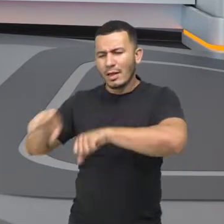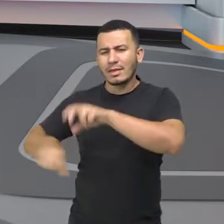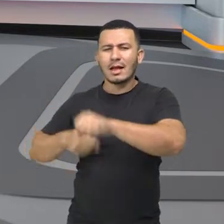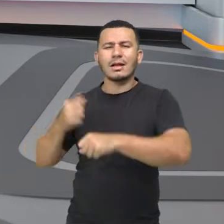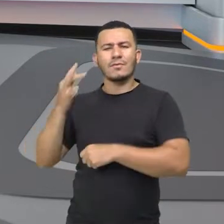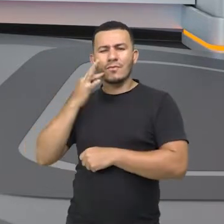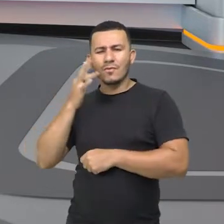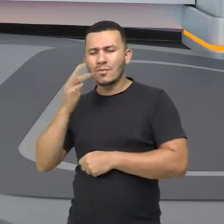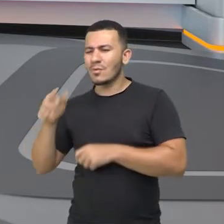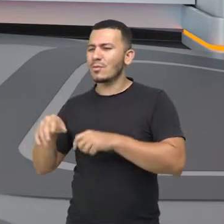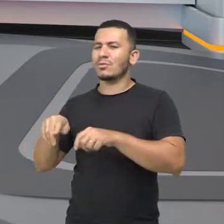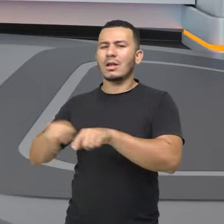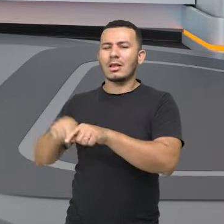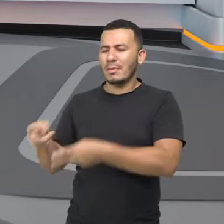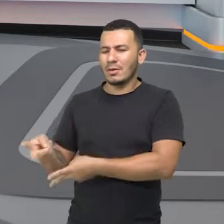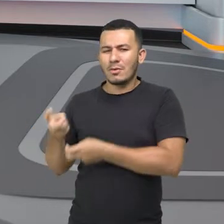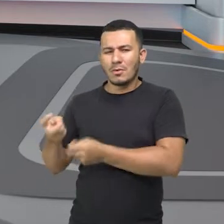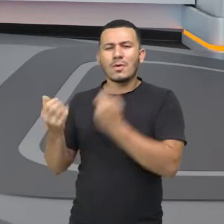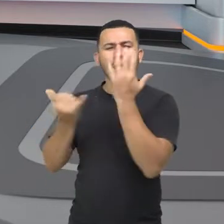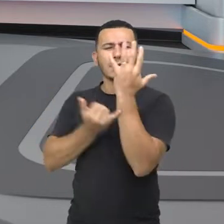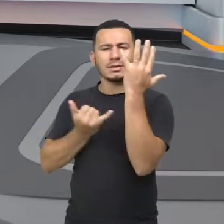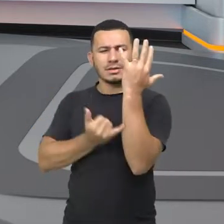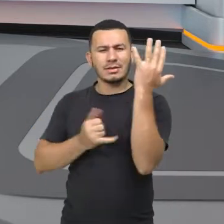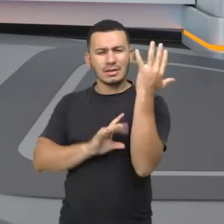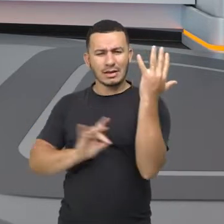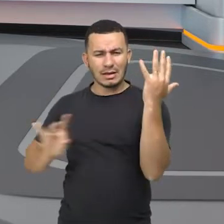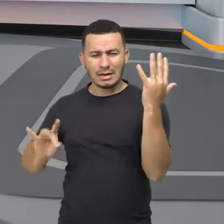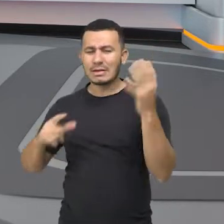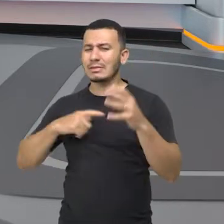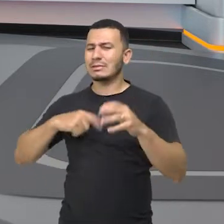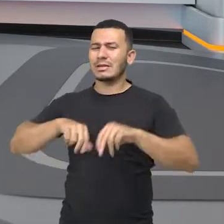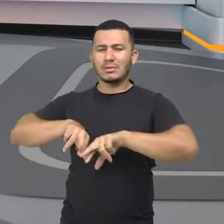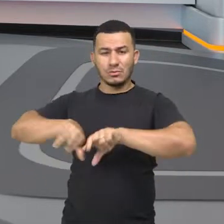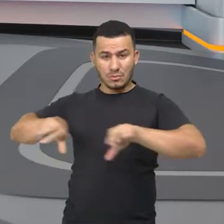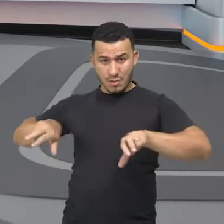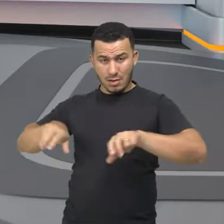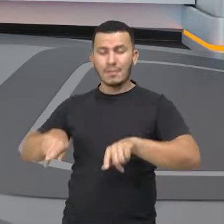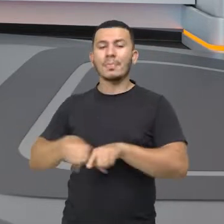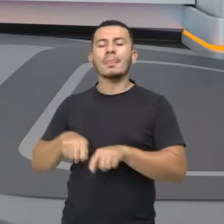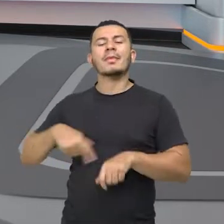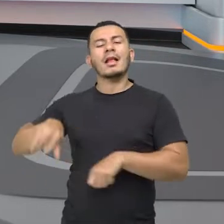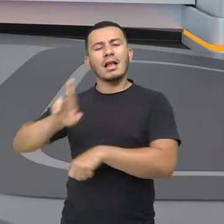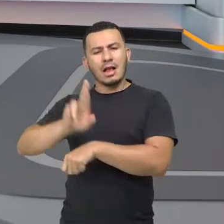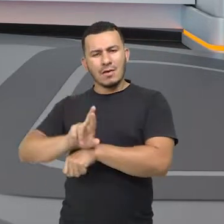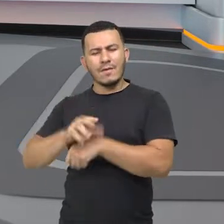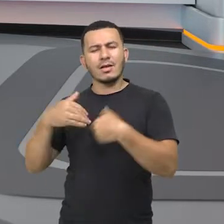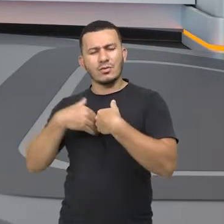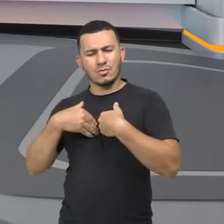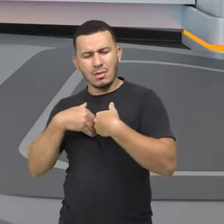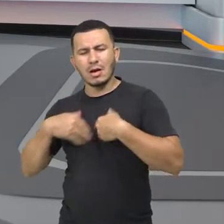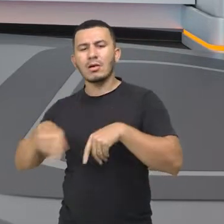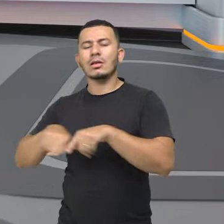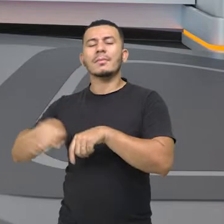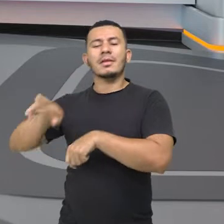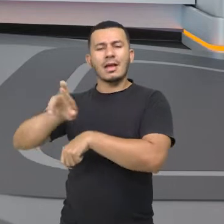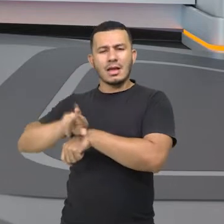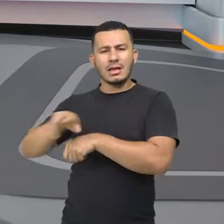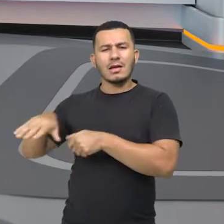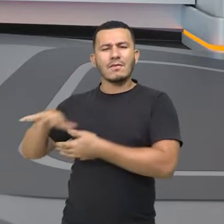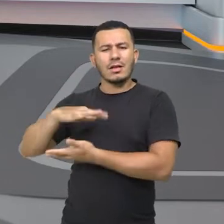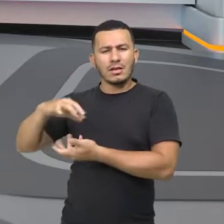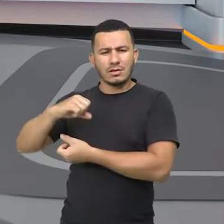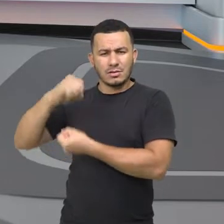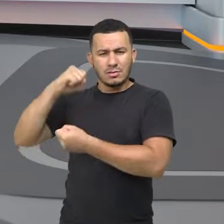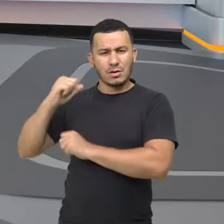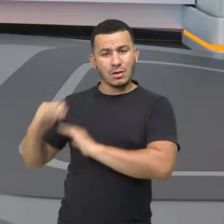de frutos, também para a extração da seringa. Temos ainda a reserva da fauna, a reserva de desenvolvimento sustentável e, por